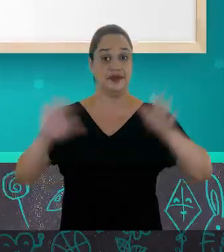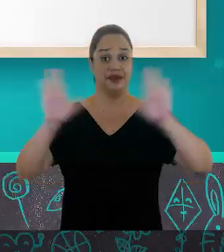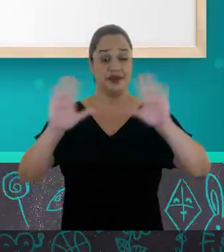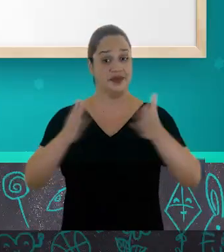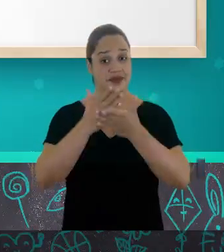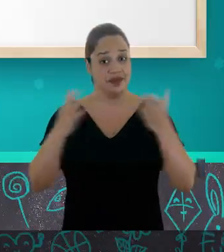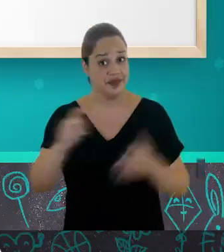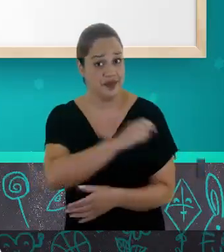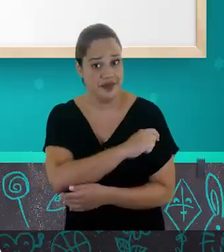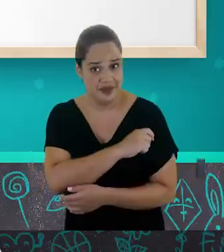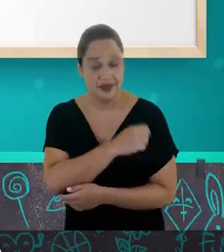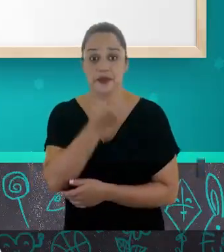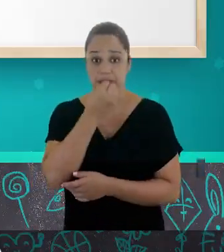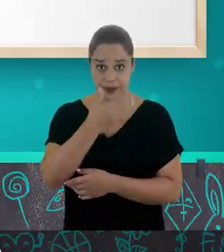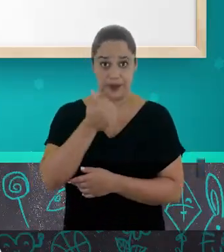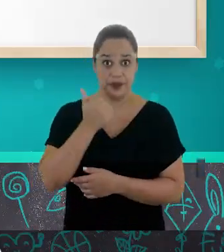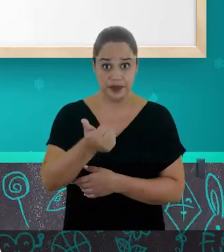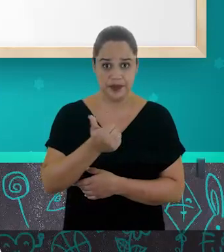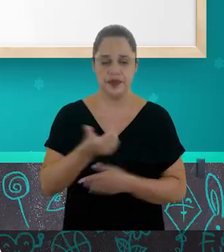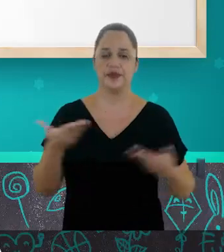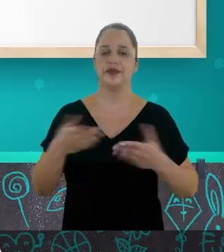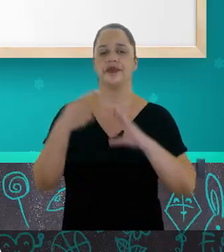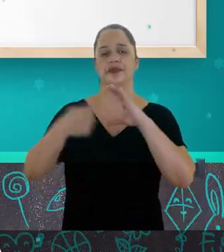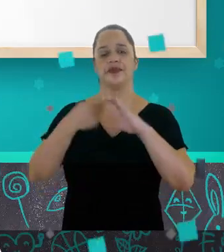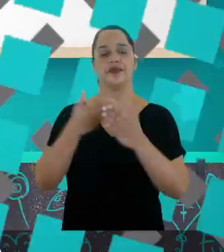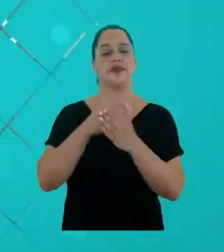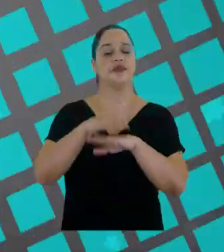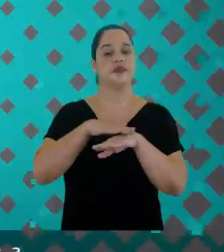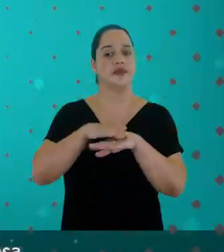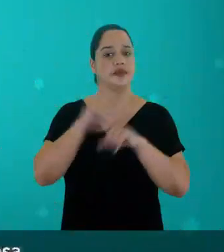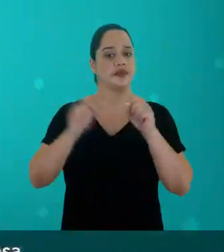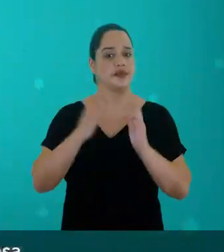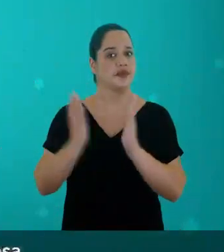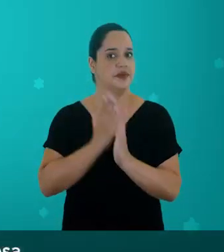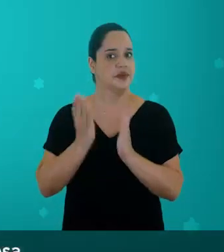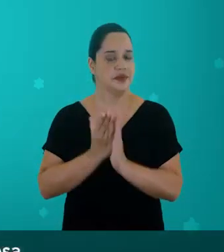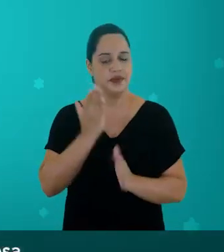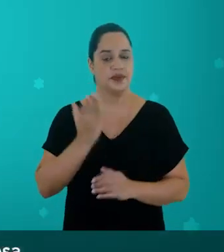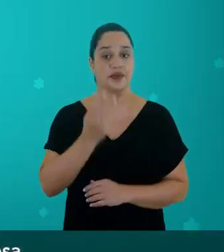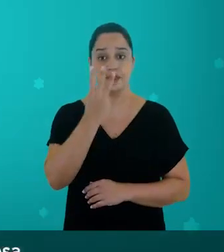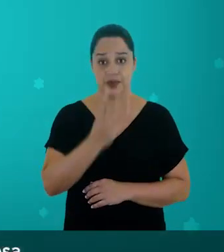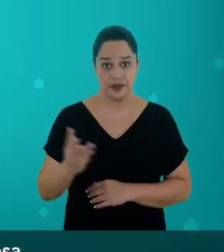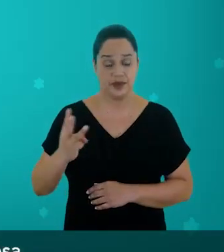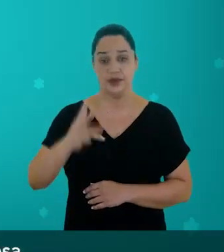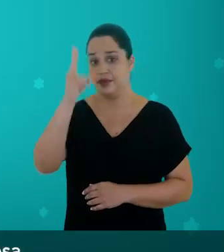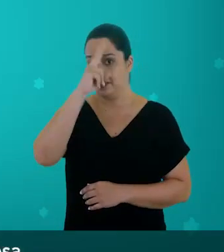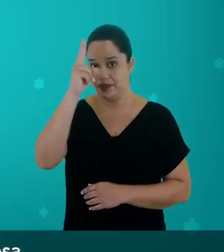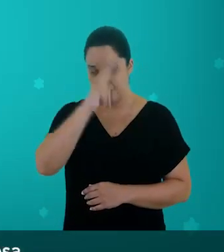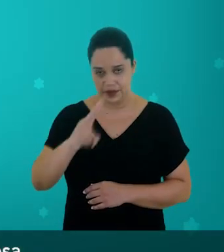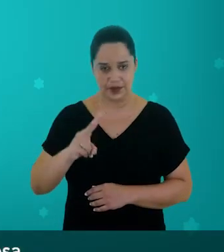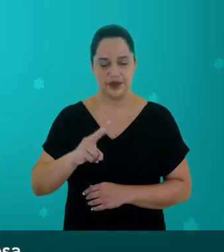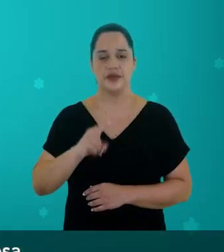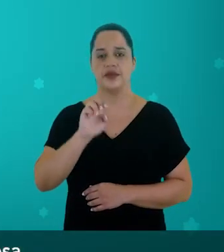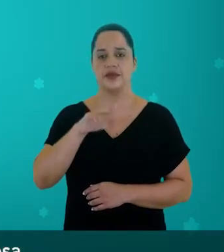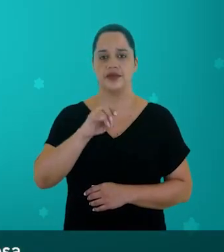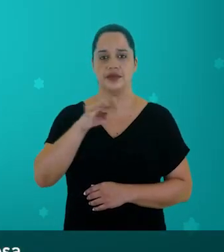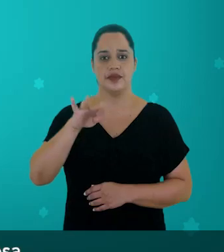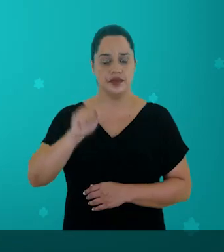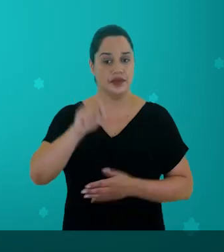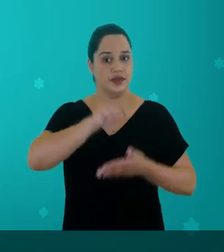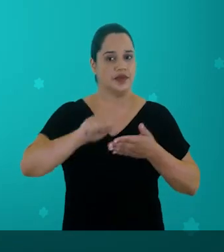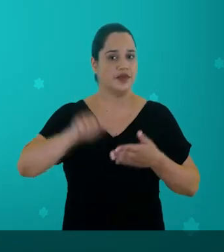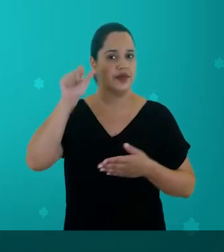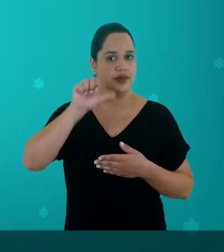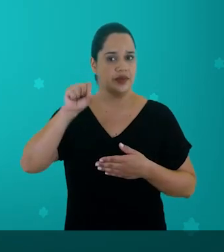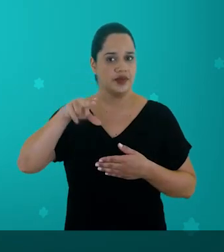estudante! Tudo bem? Neste vídeo, iremos conversar sobre o livro Três Histórias de Encanto, escrito por Sônia Rosa,